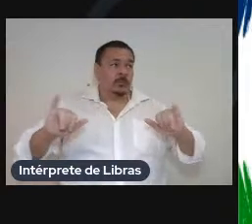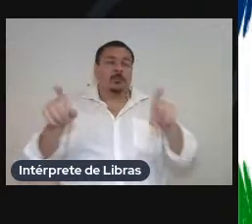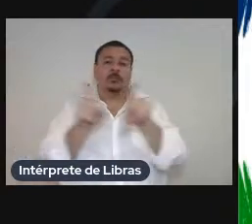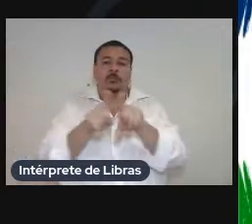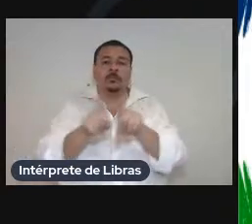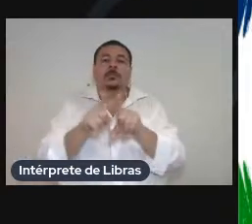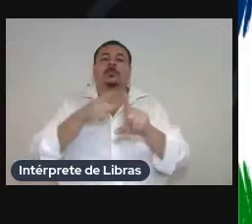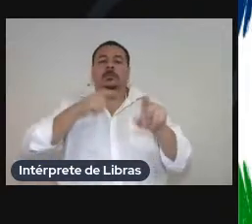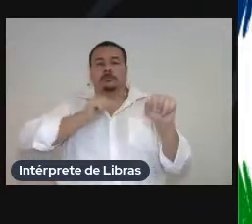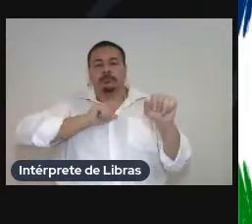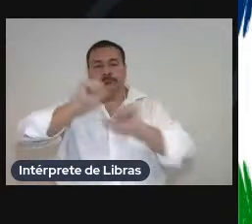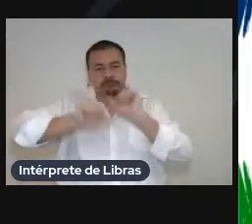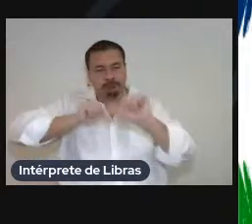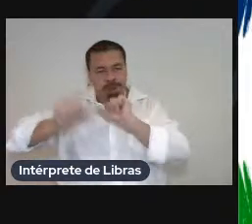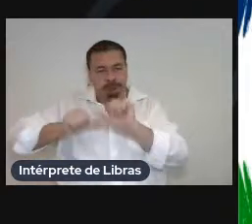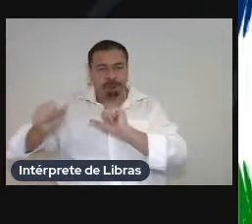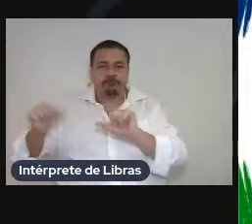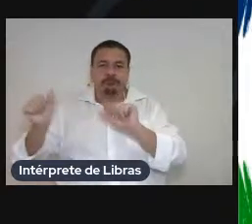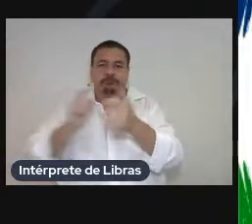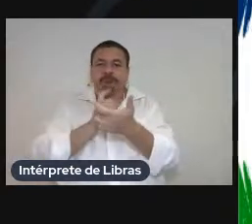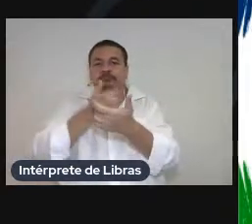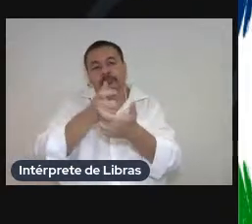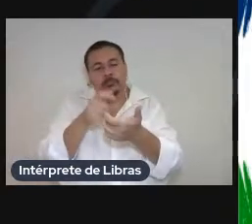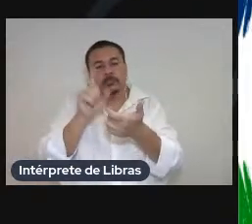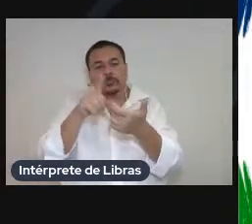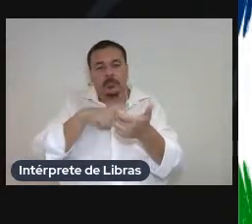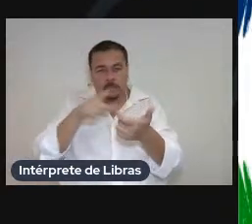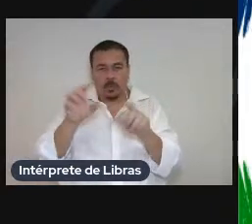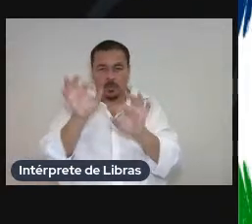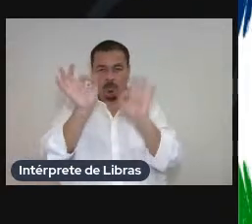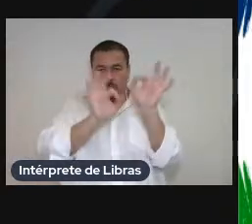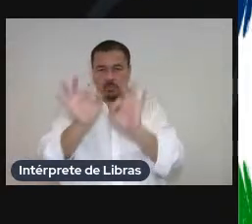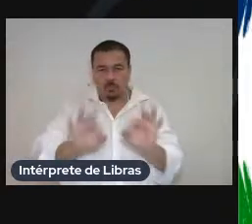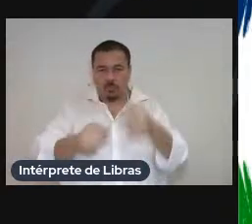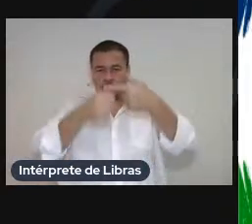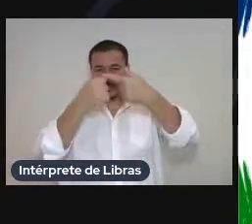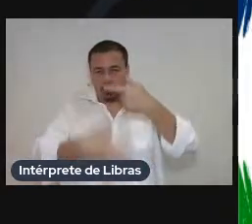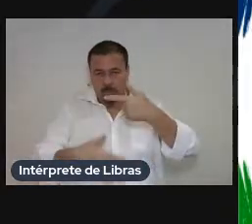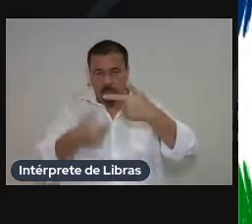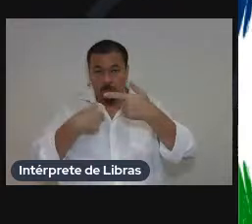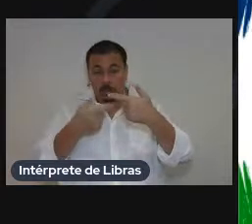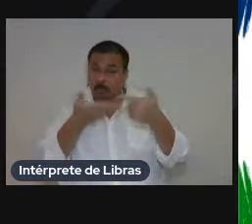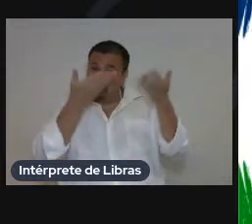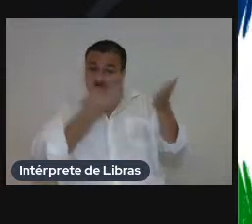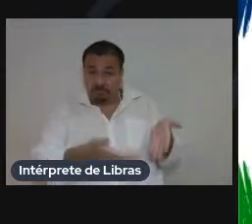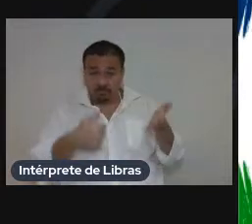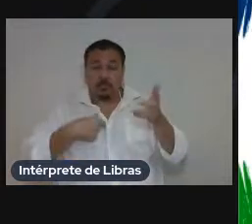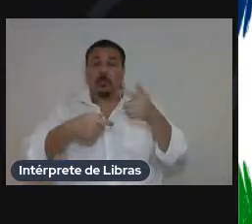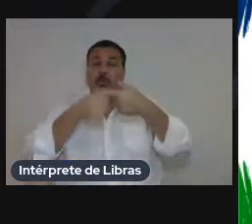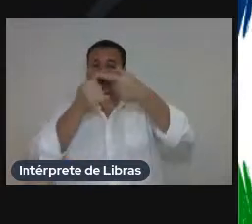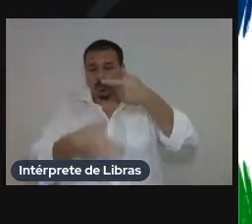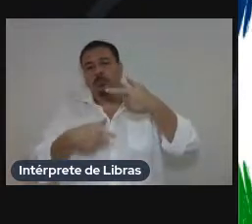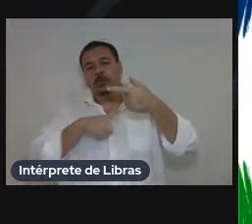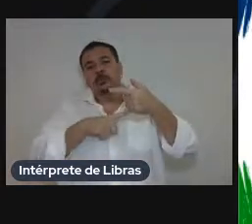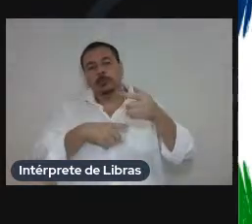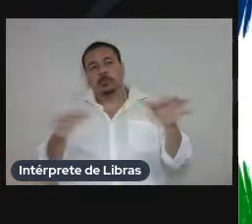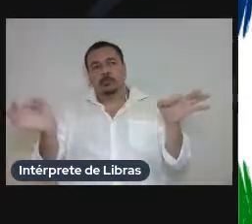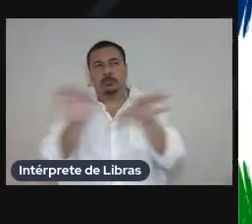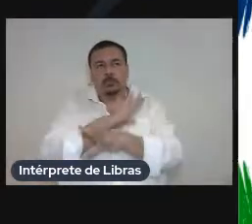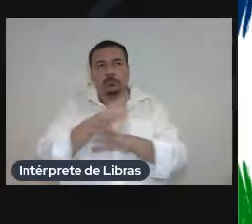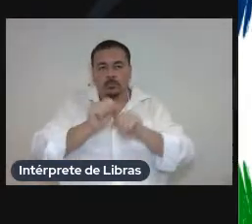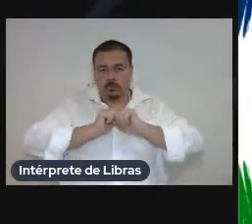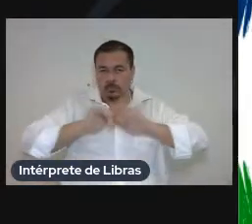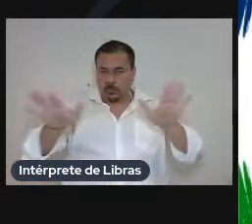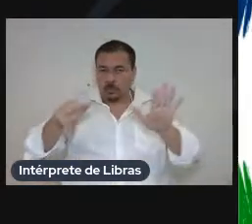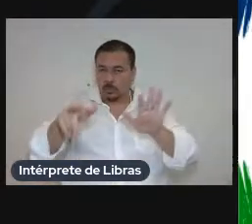transformou na entradinha do nosso glossário inclusive esse glossário ele estará disponível em link aqui no final da